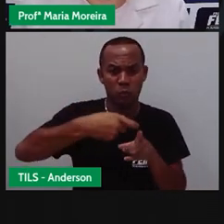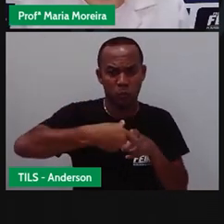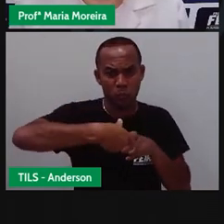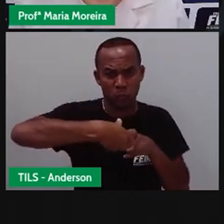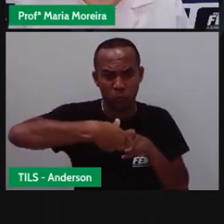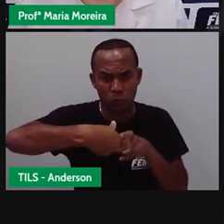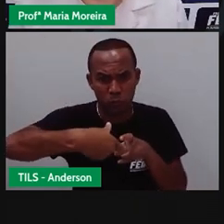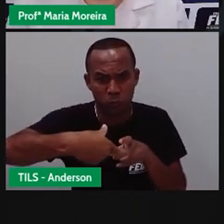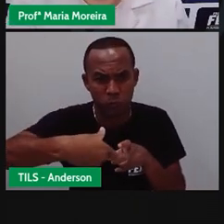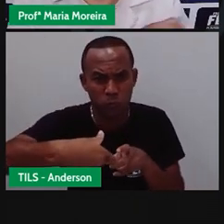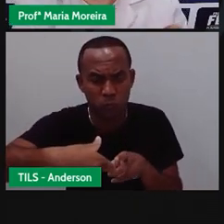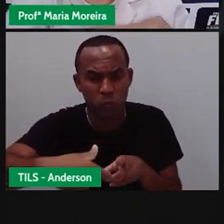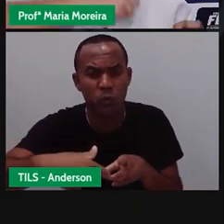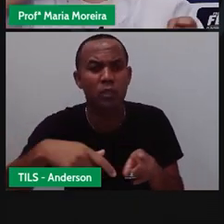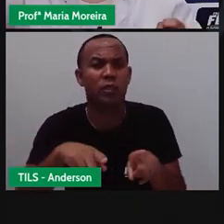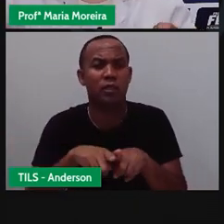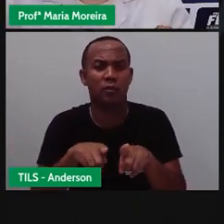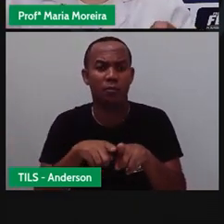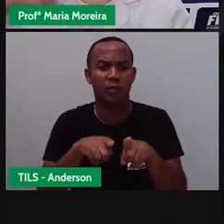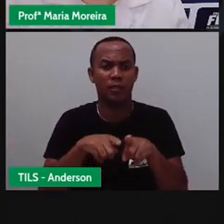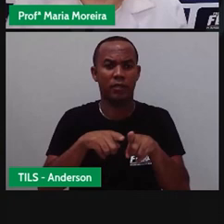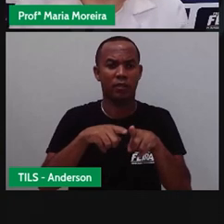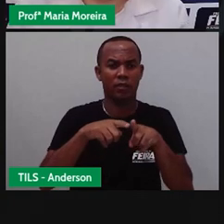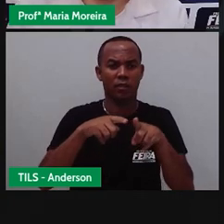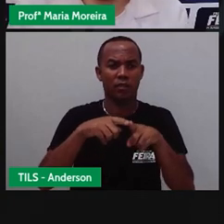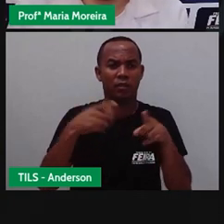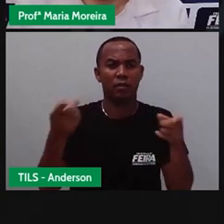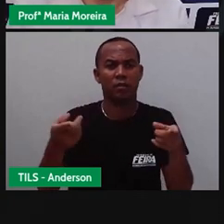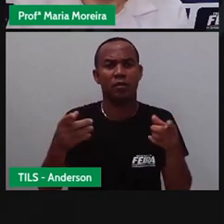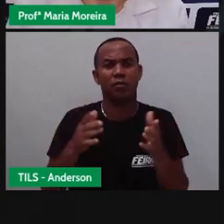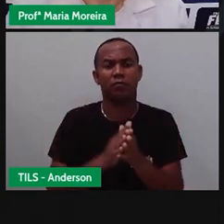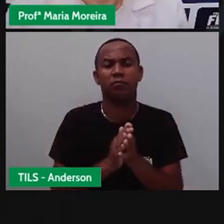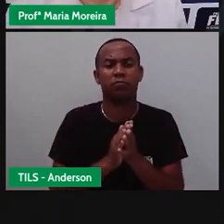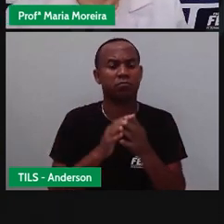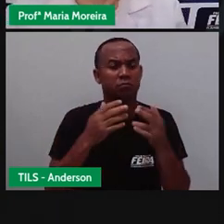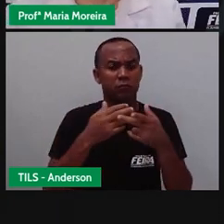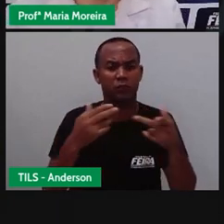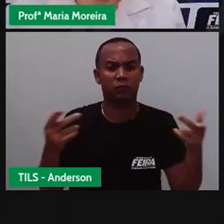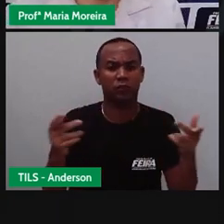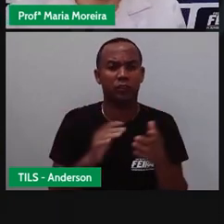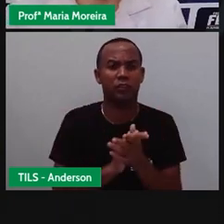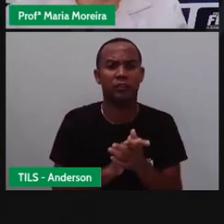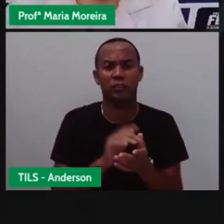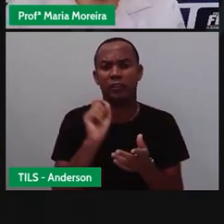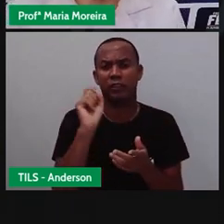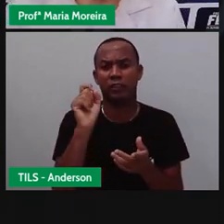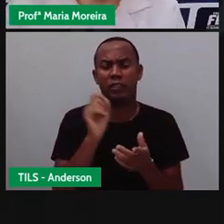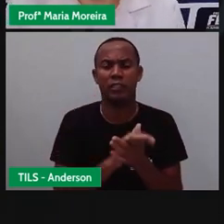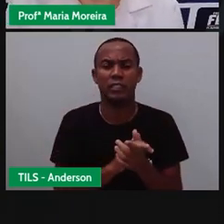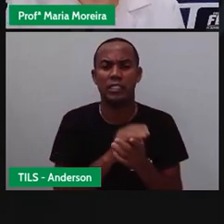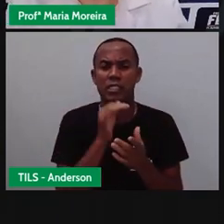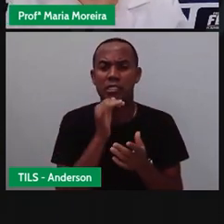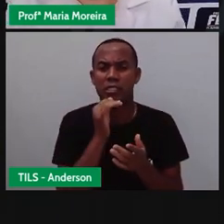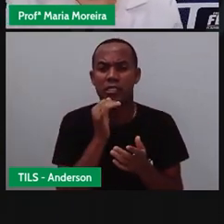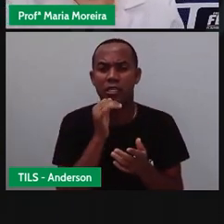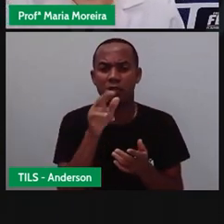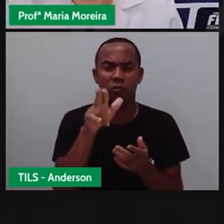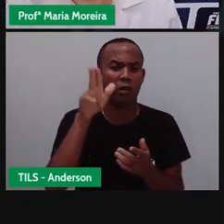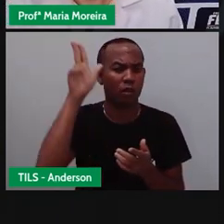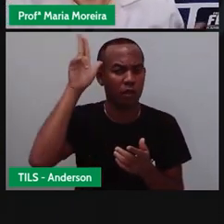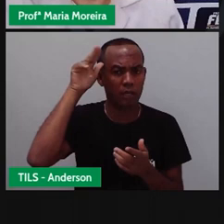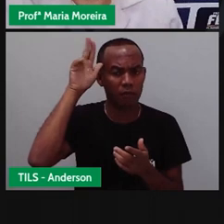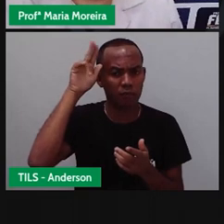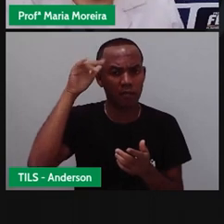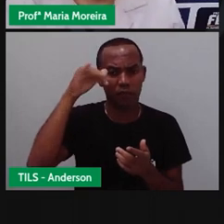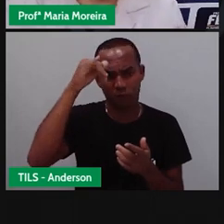Nordeste, né? Como animal de tração, animal que puxa alguma coisa. Bom, quem são eles? Olha, já tem um exemplo aí, né? Os cavalos,